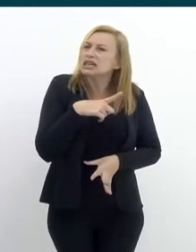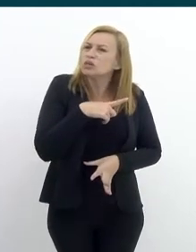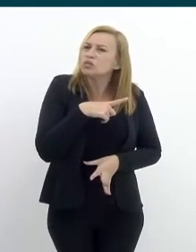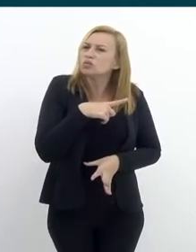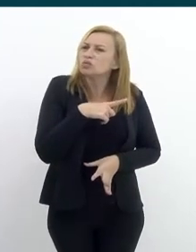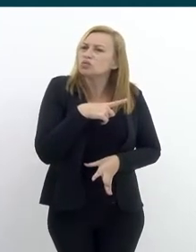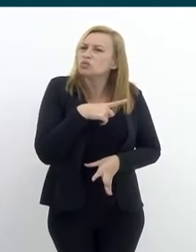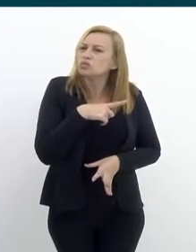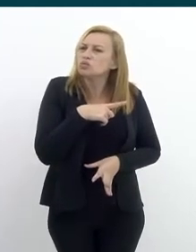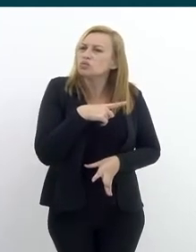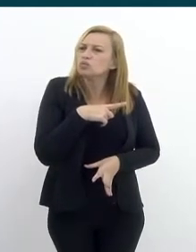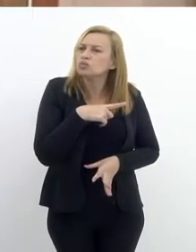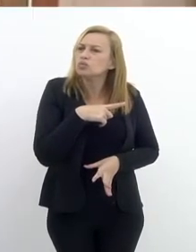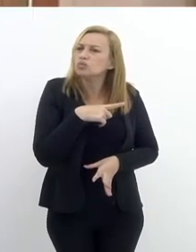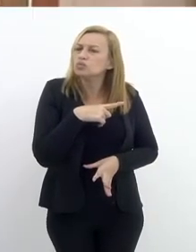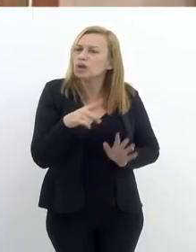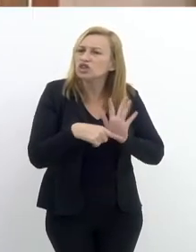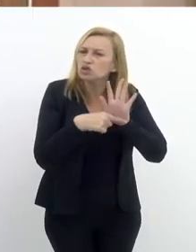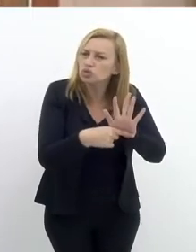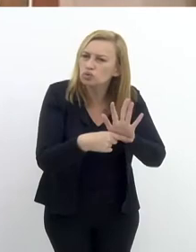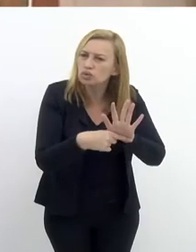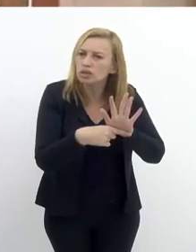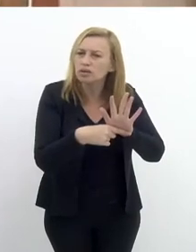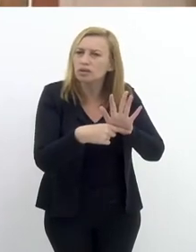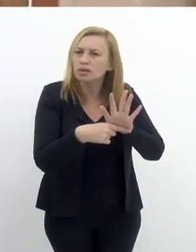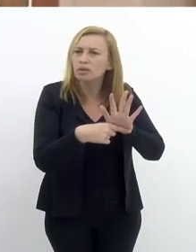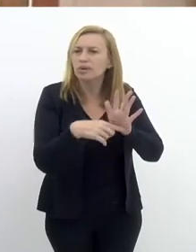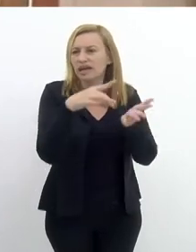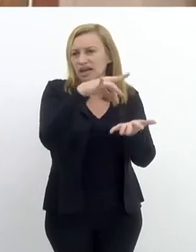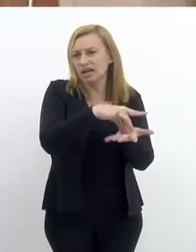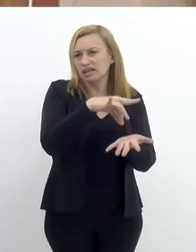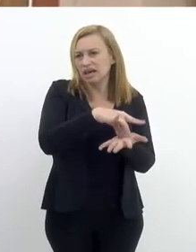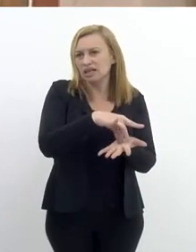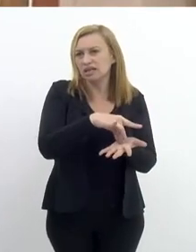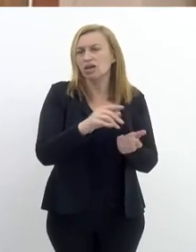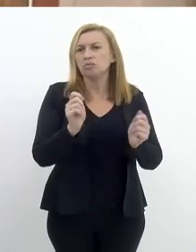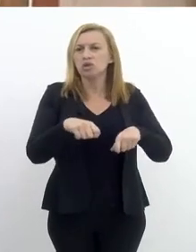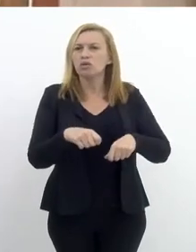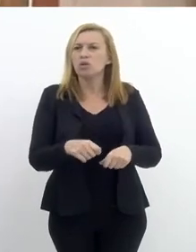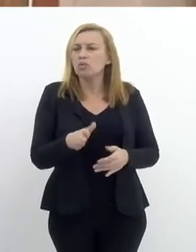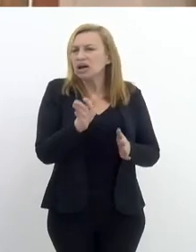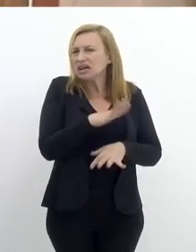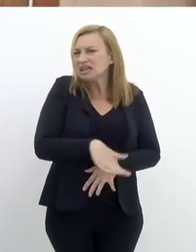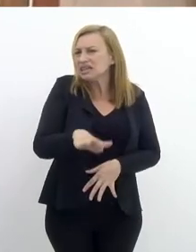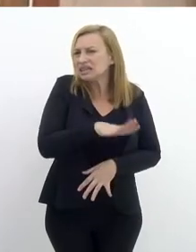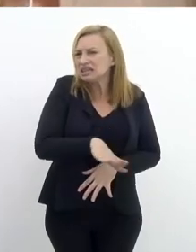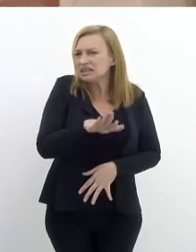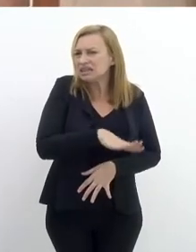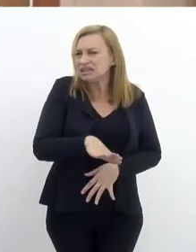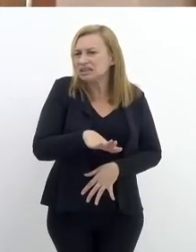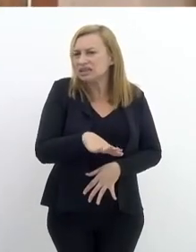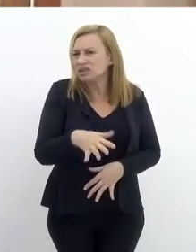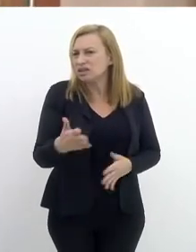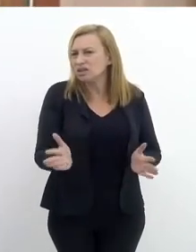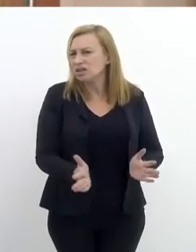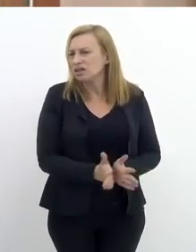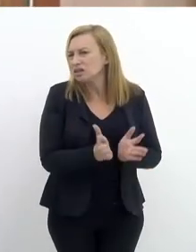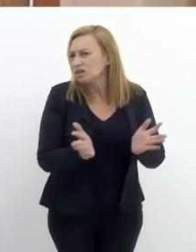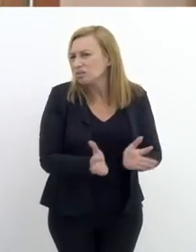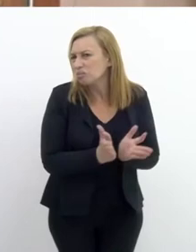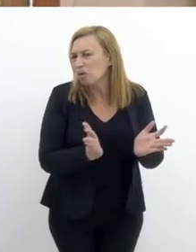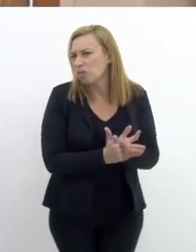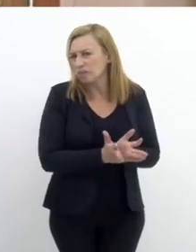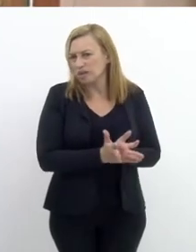e ter um atendimento direcionado para aquela realidade. Porque, por exemplo, uma criança que vive